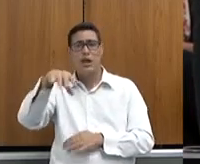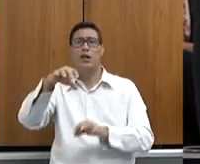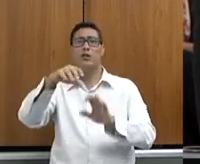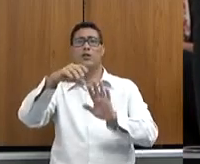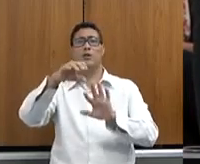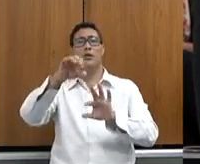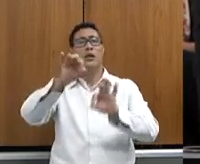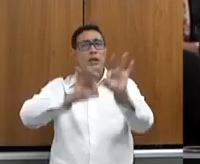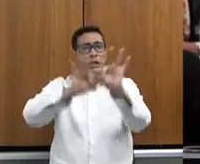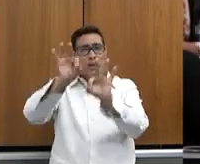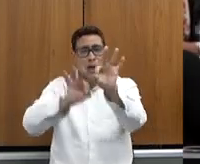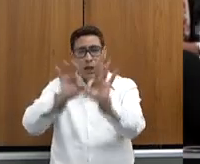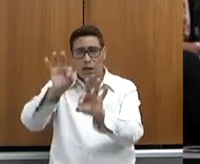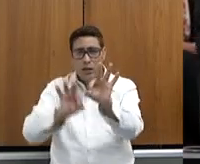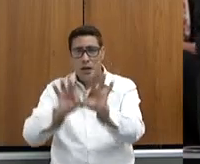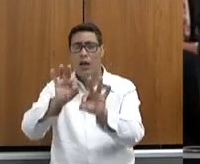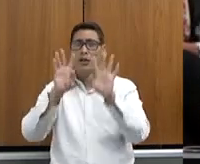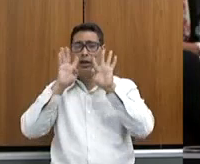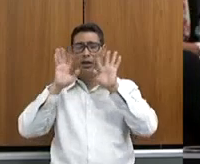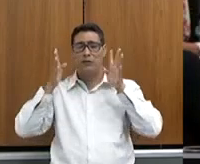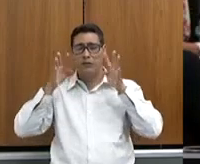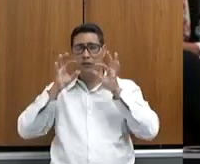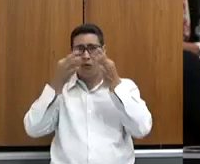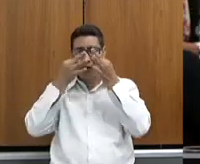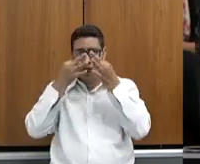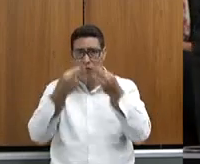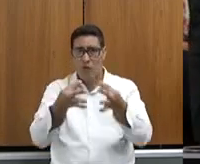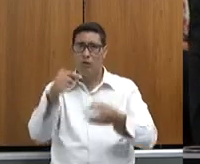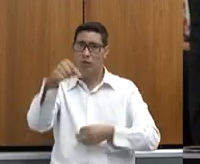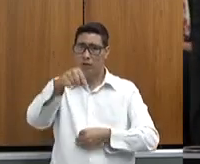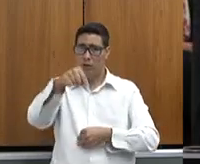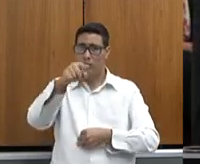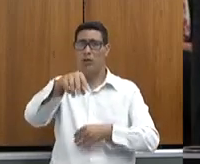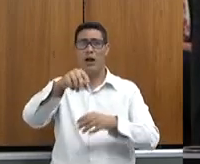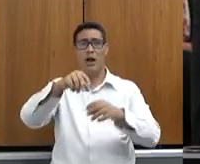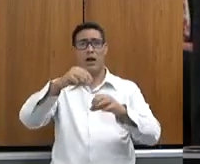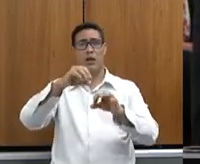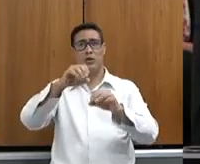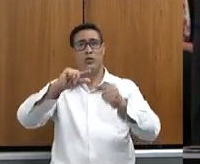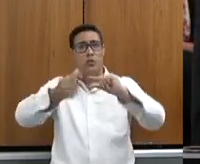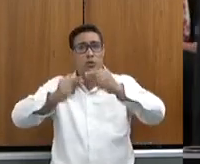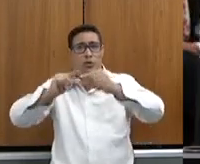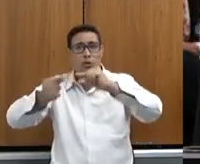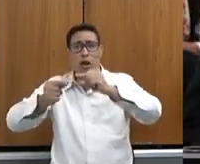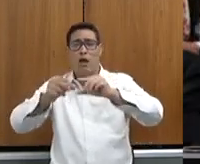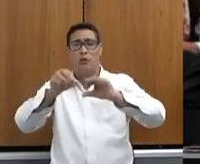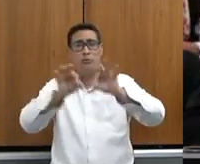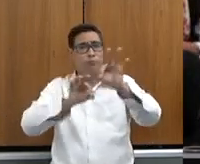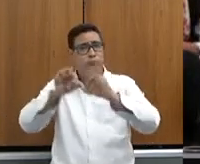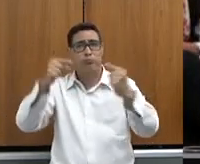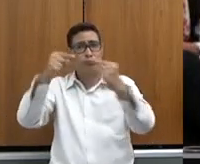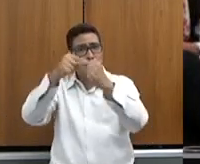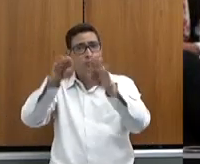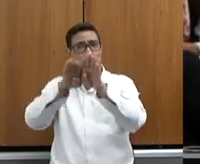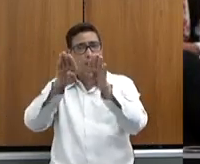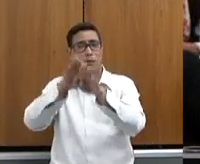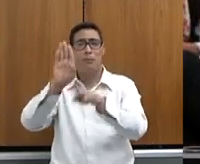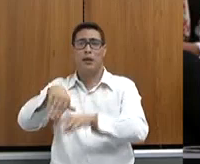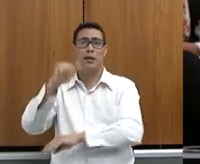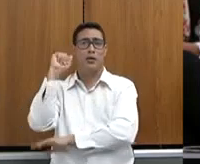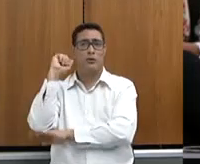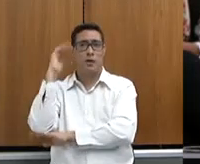de olhar para o projeto Jaiba nessa questão estrutural, nessa questão principalmente ambiental, nessa questão